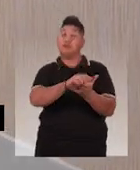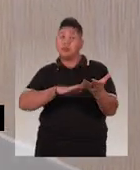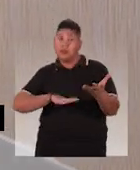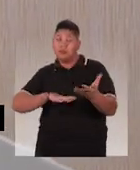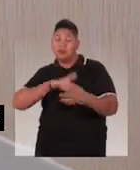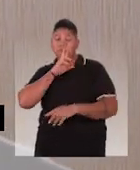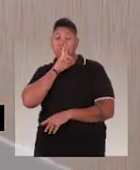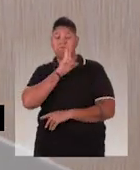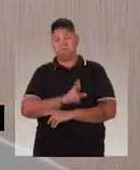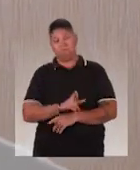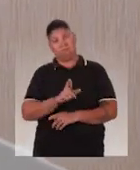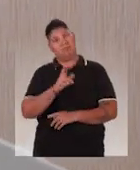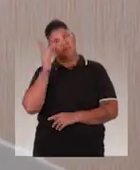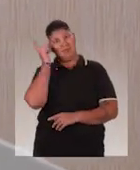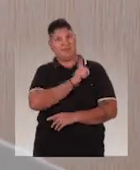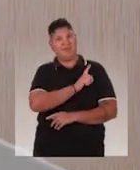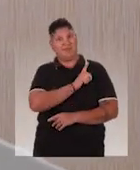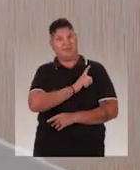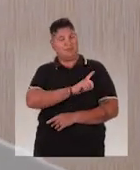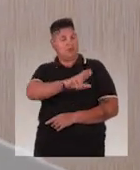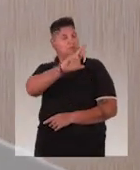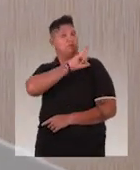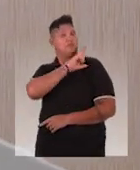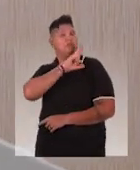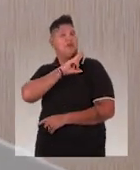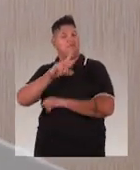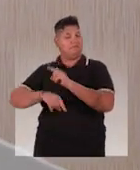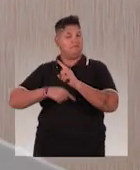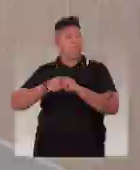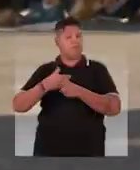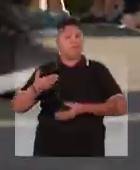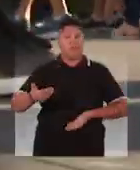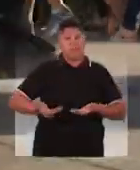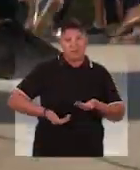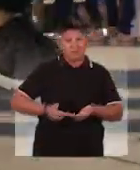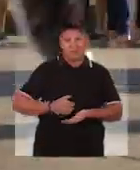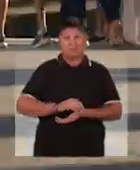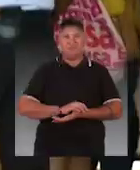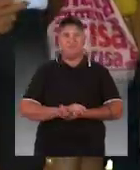iniciativas resultam em ganhos para empregados e empregadores.